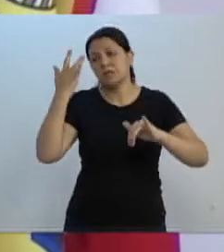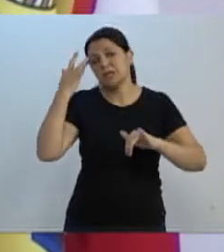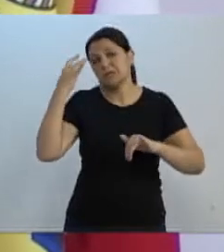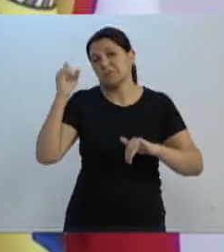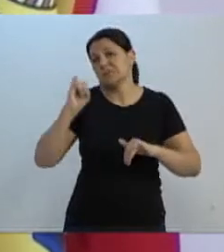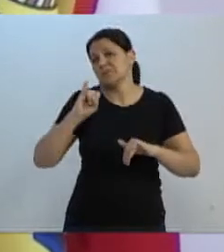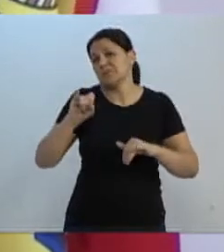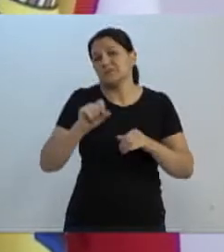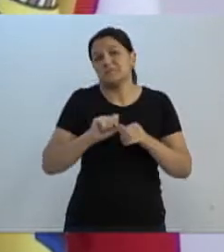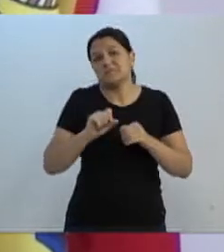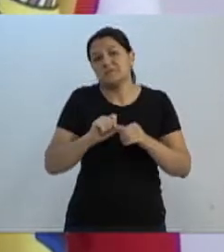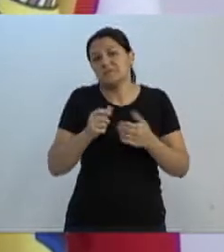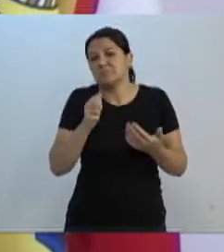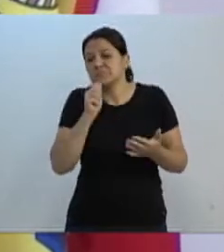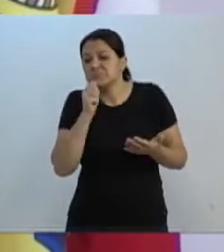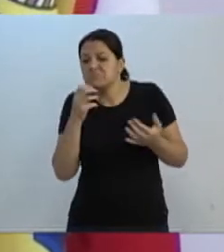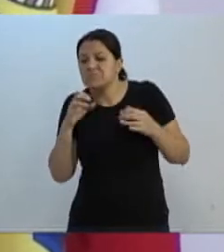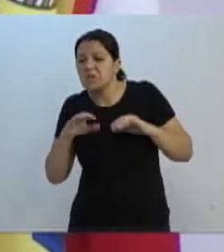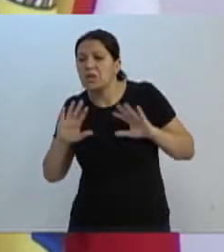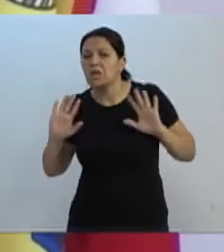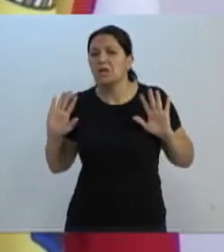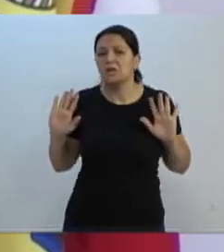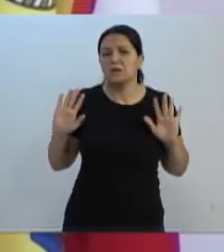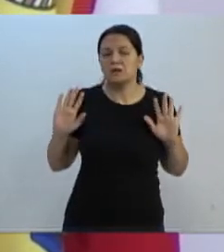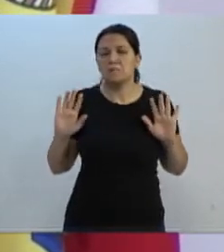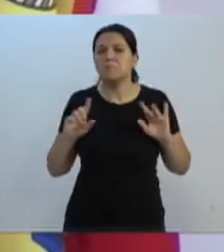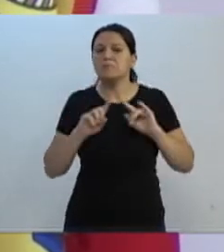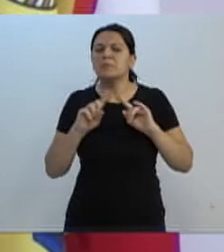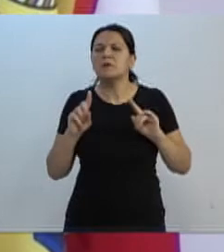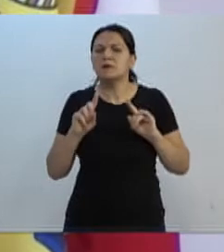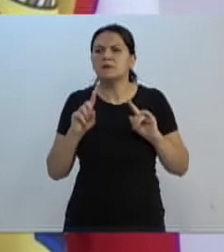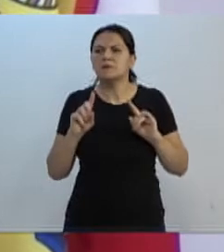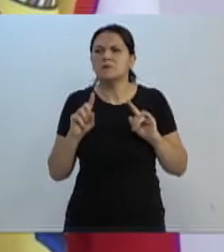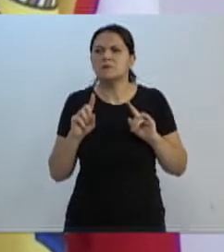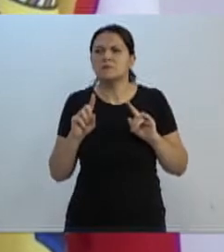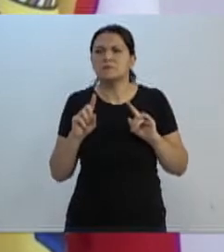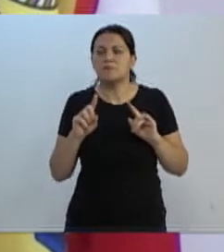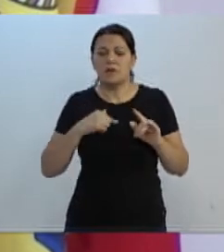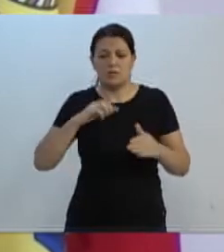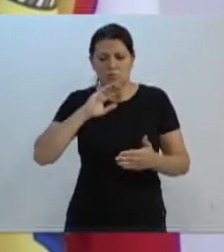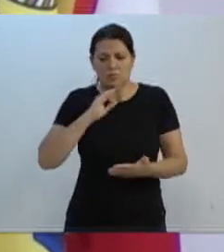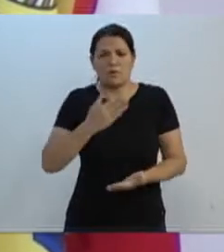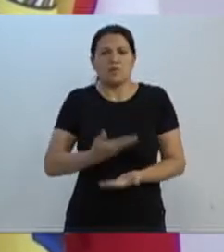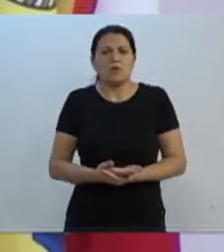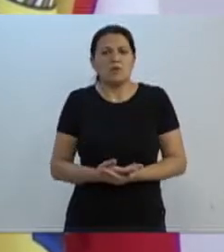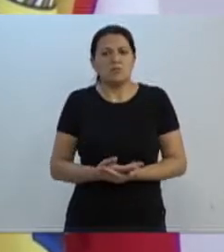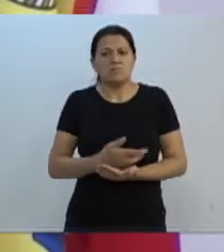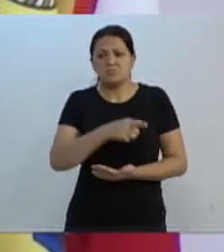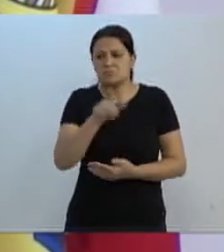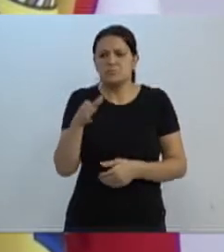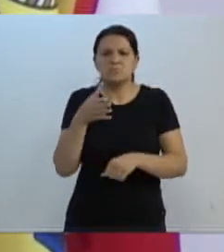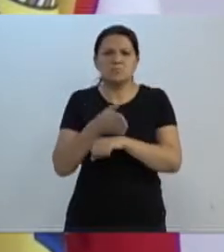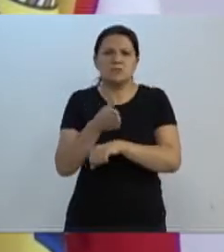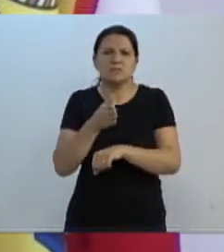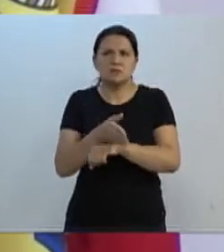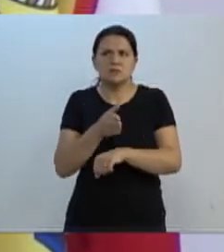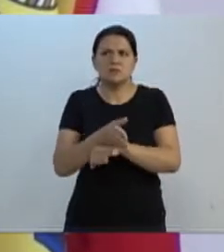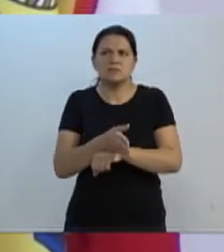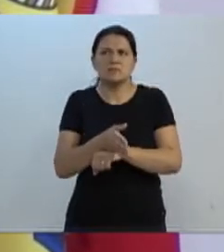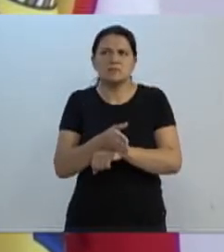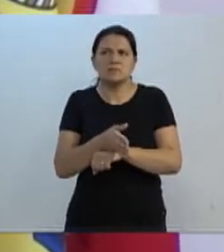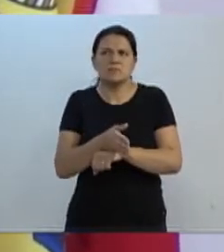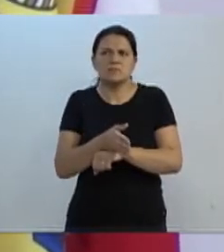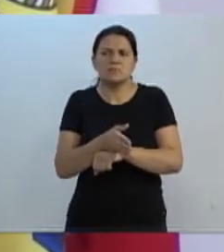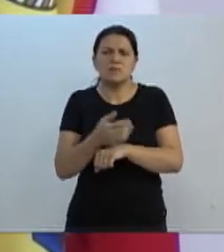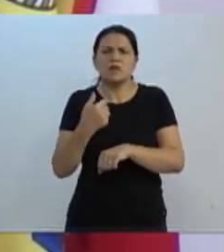feito sem querer, eu acredito que não, eu não acredito muito nessa questão de sem querer. Os senhores, eu fiquei surpreso, os senhores são muito participativos. Eu, da educação, eles podem até tentar